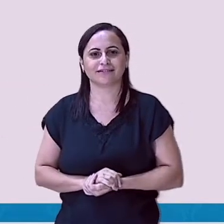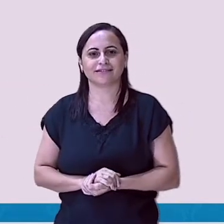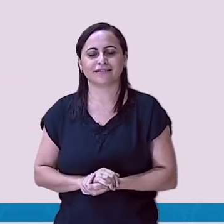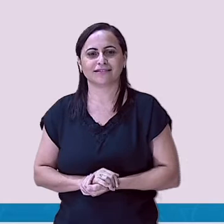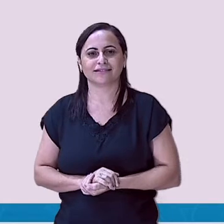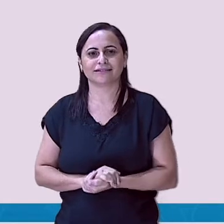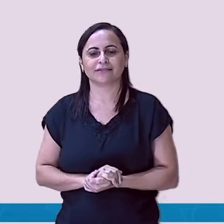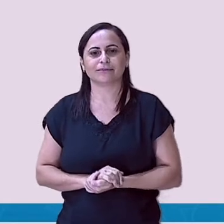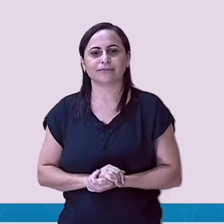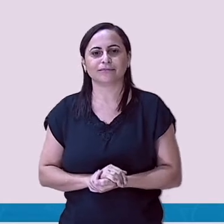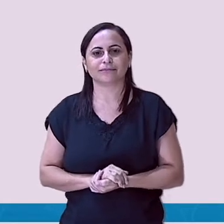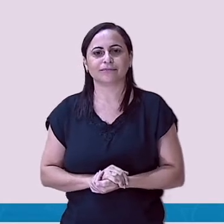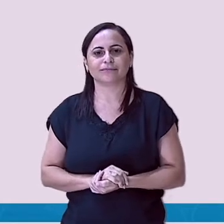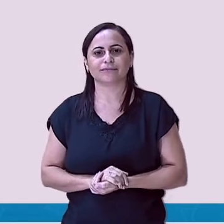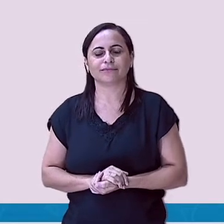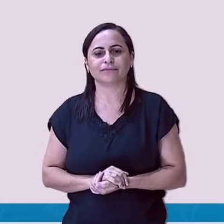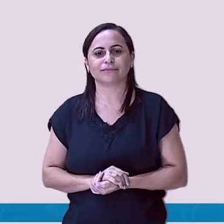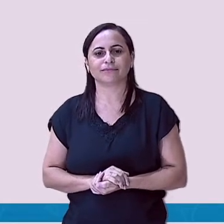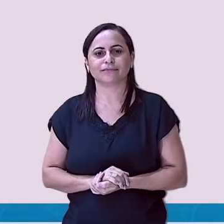Só um minutinho, crianças.